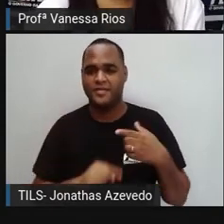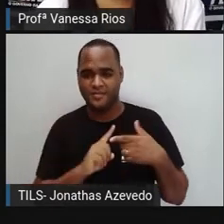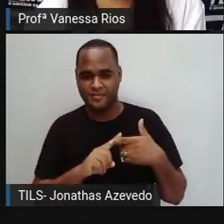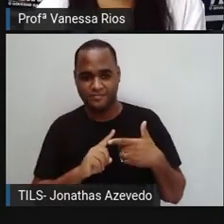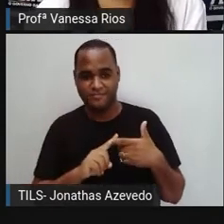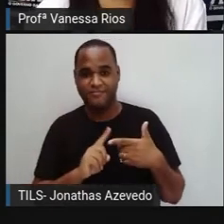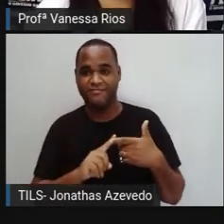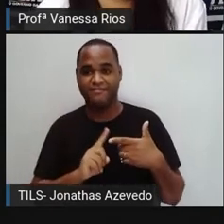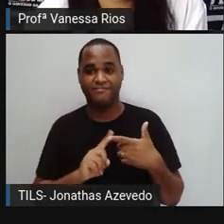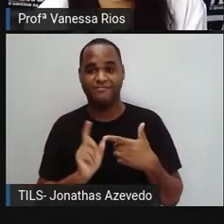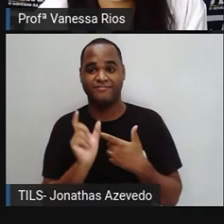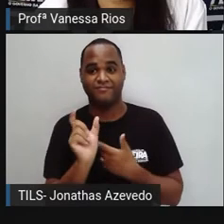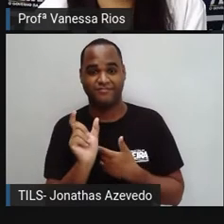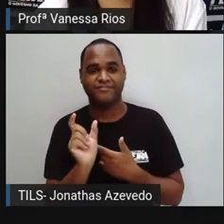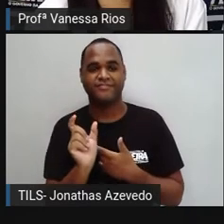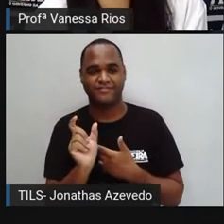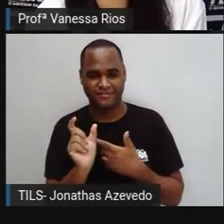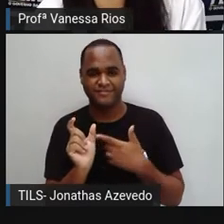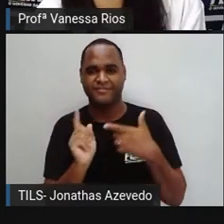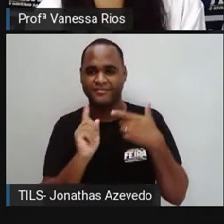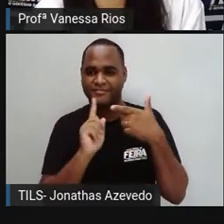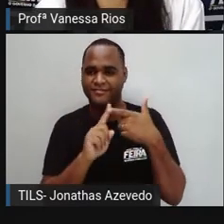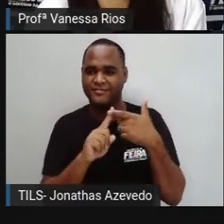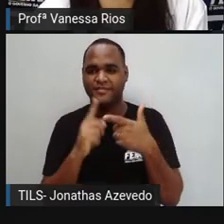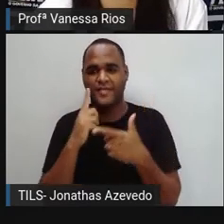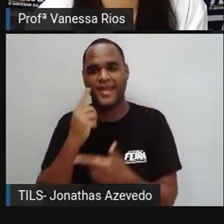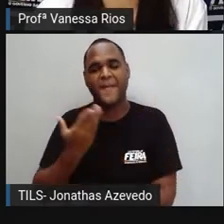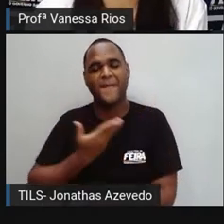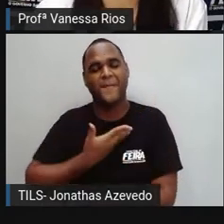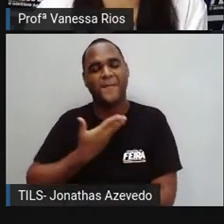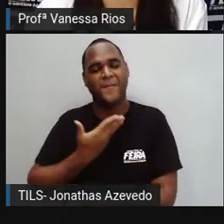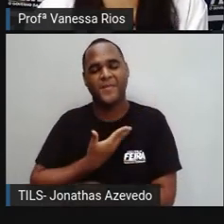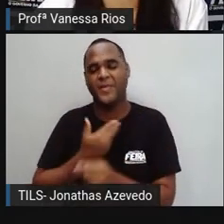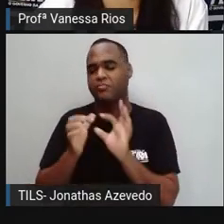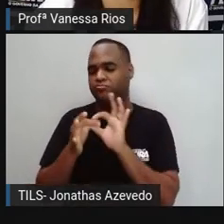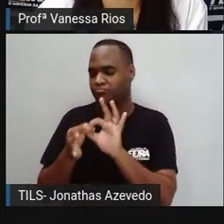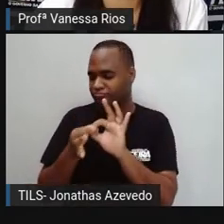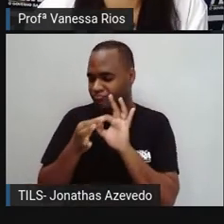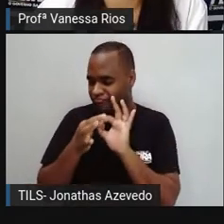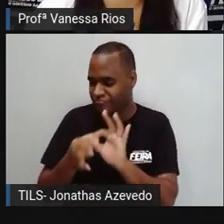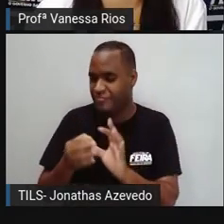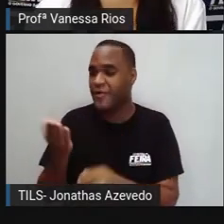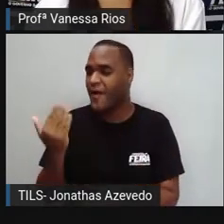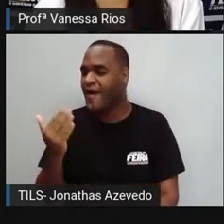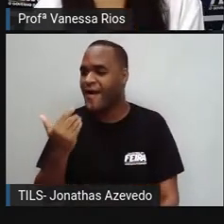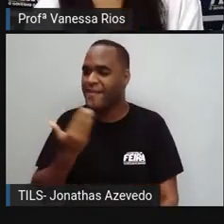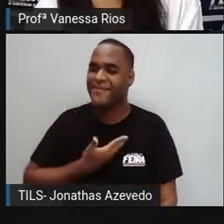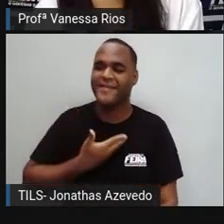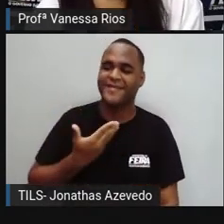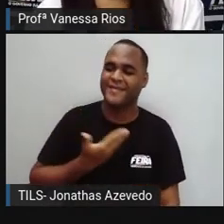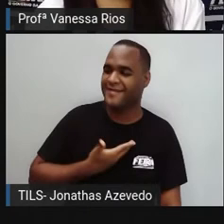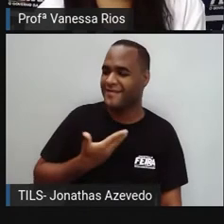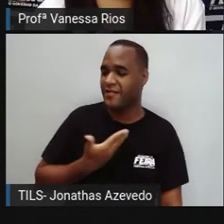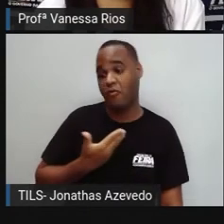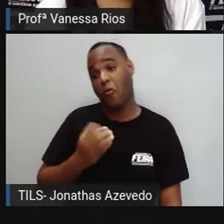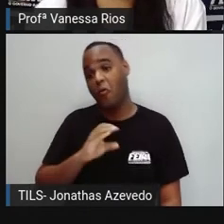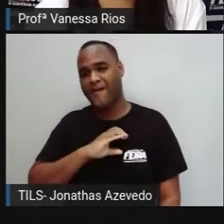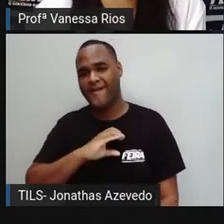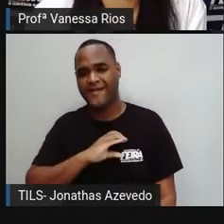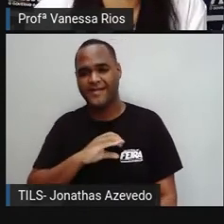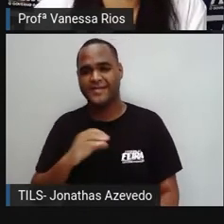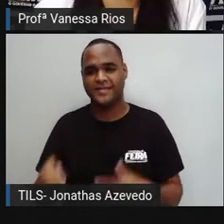Olha só a palavra cara aí. É um vocativo para amigo. Uma forma de chamar, né? Um amigo ou um colega.